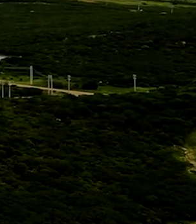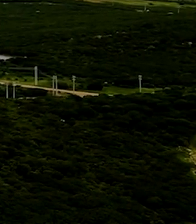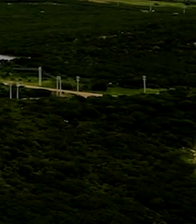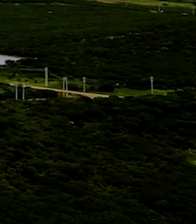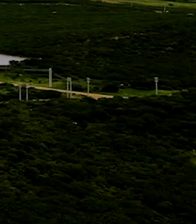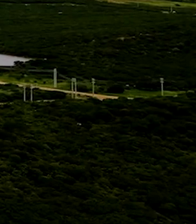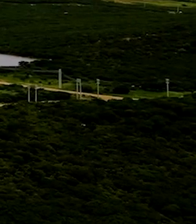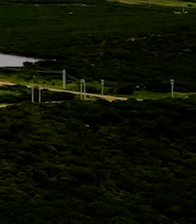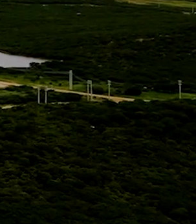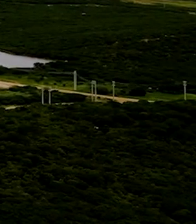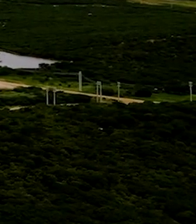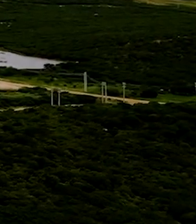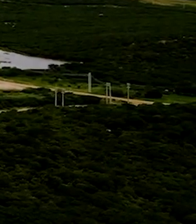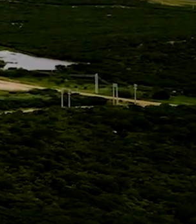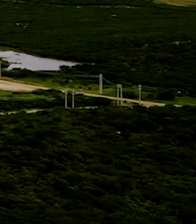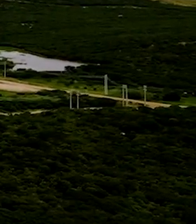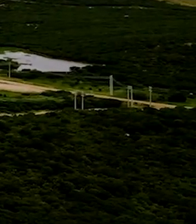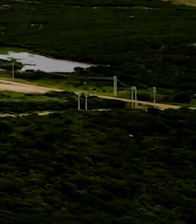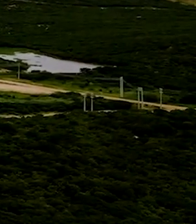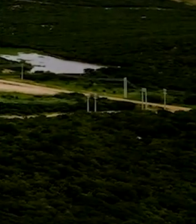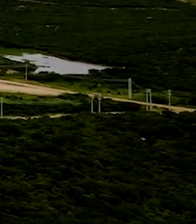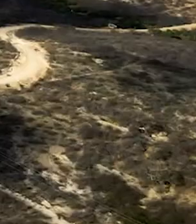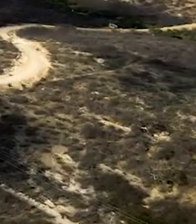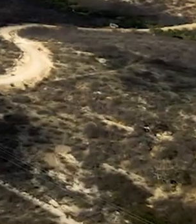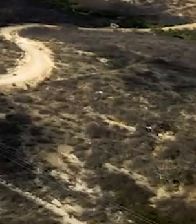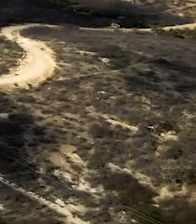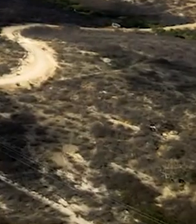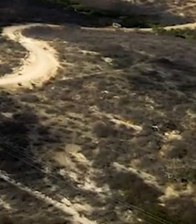A fica por aqui.